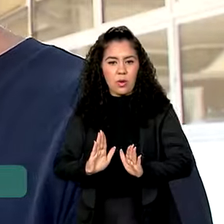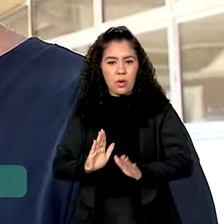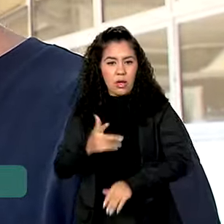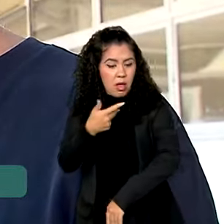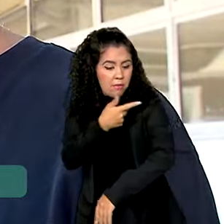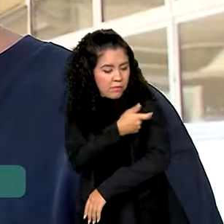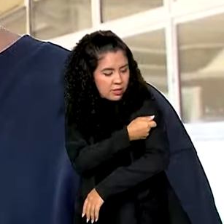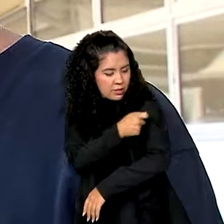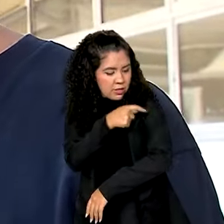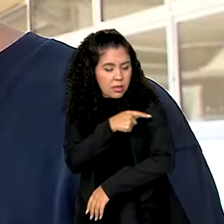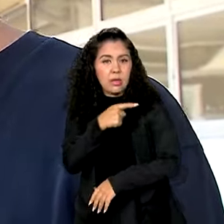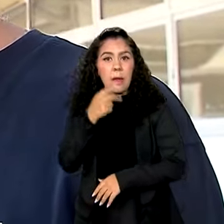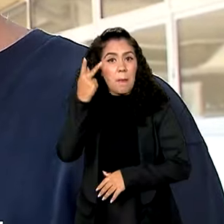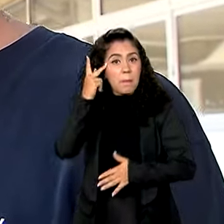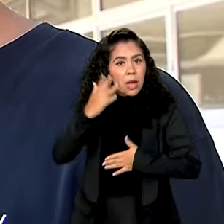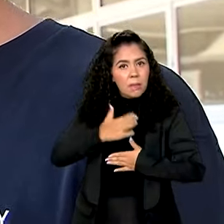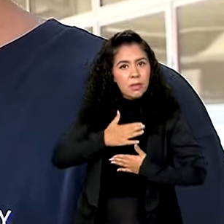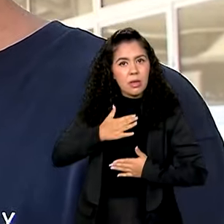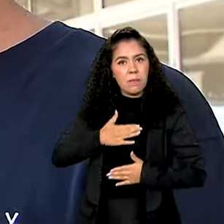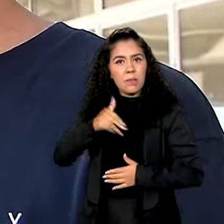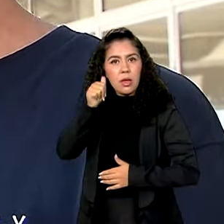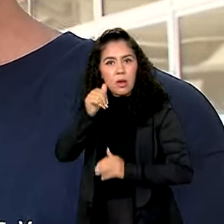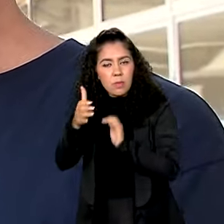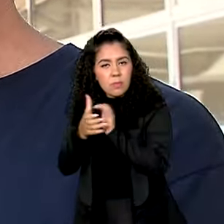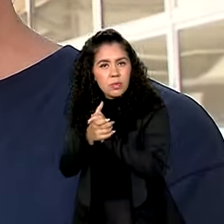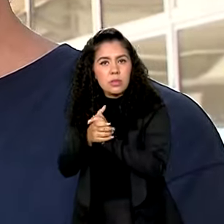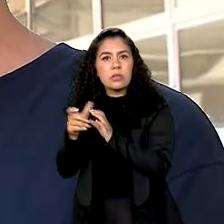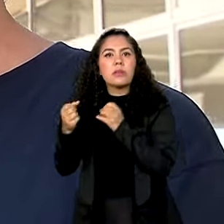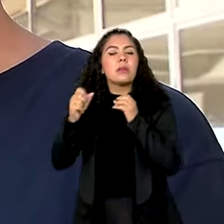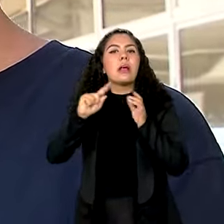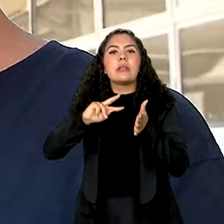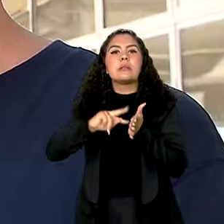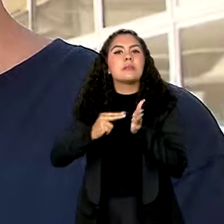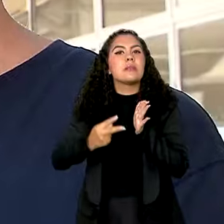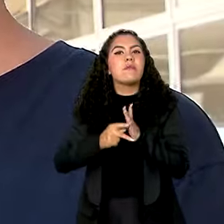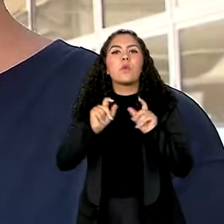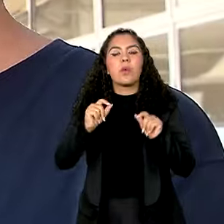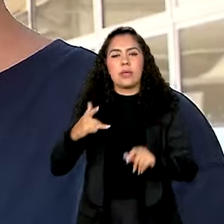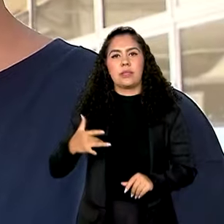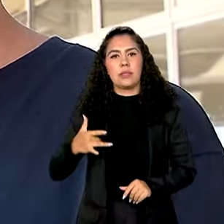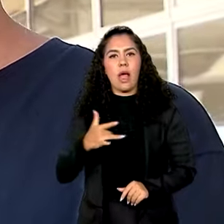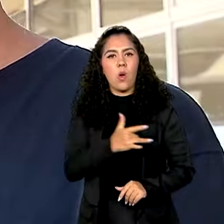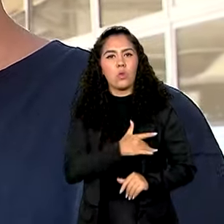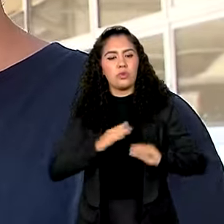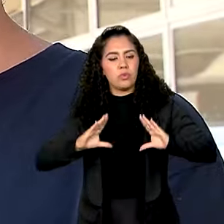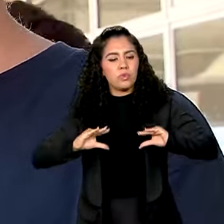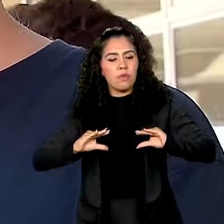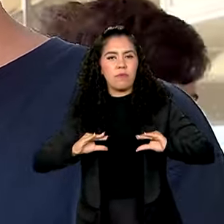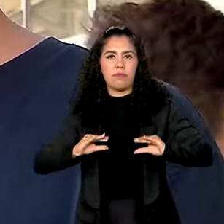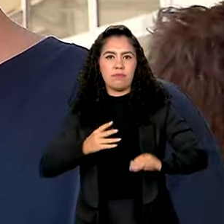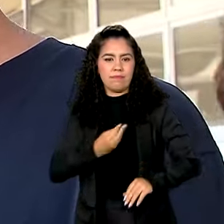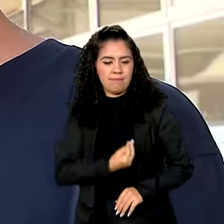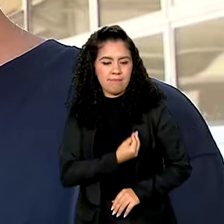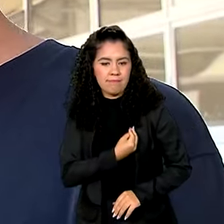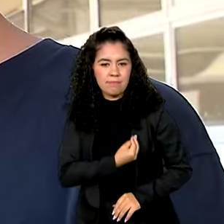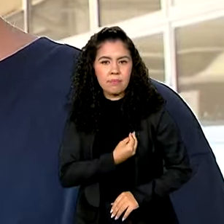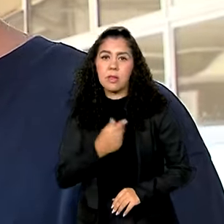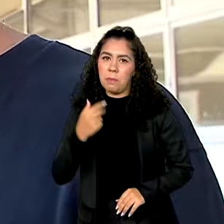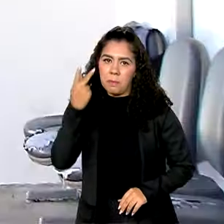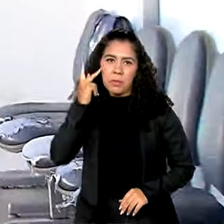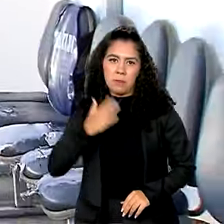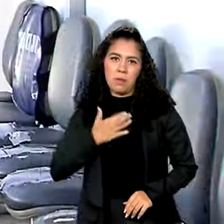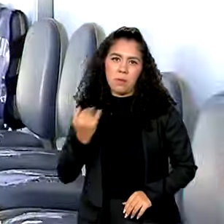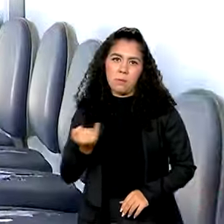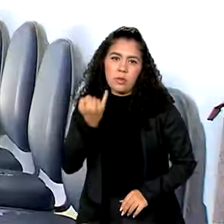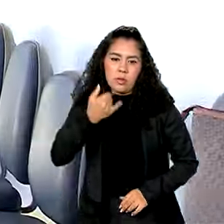para mim e para minha esposa, ela é significado de saúde, saúde e bem-estar da minha filha. Então, para nós é muito importante que ela esteja aqui